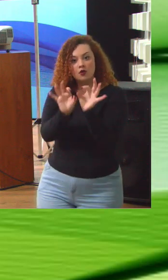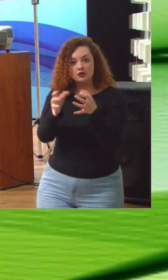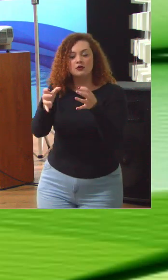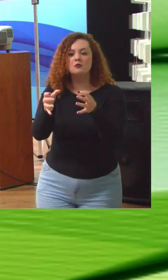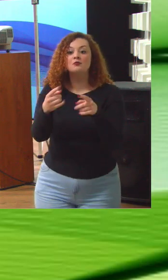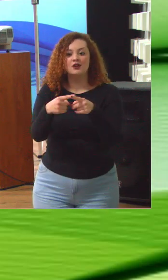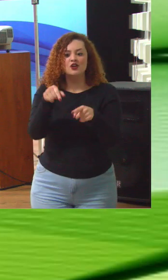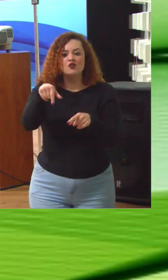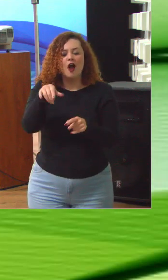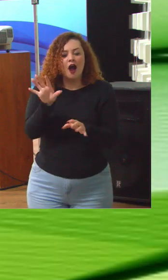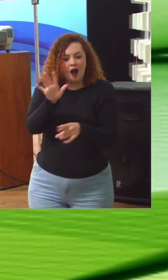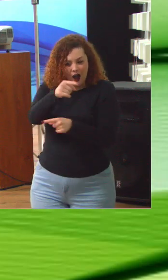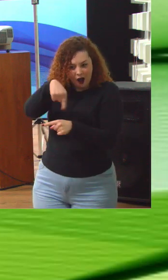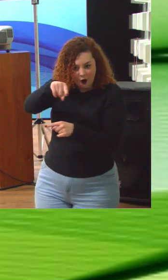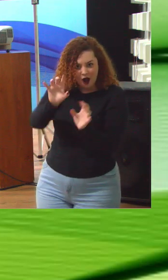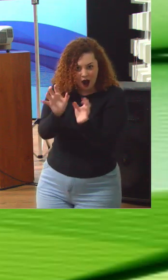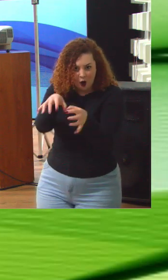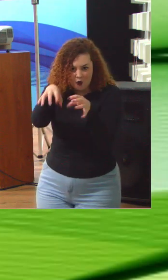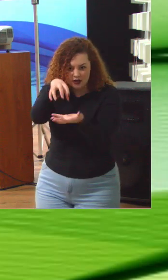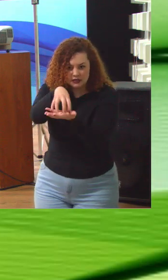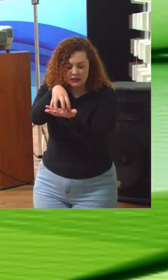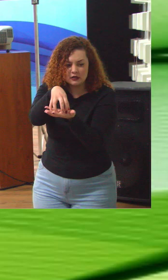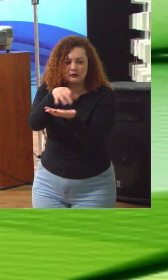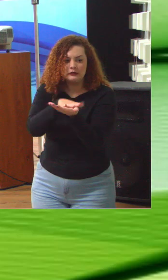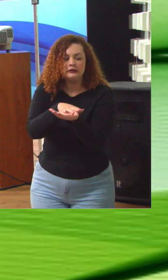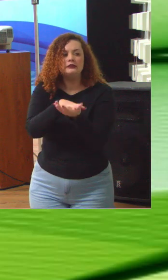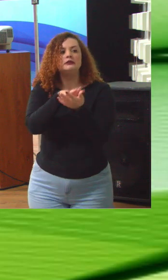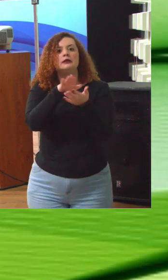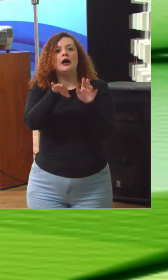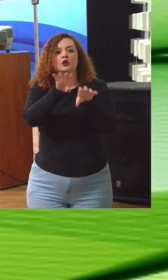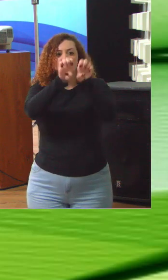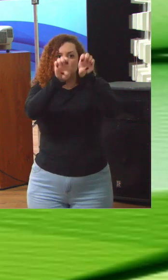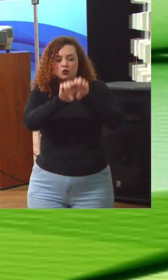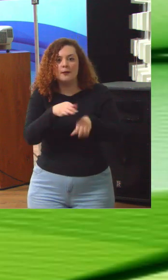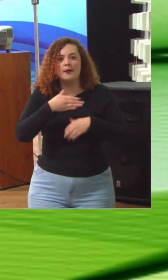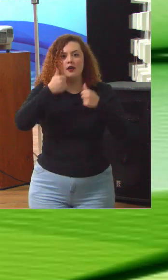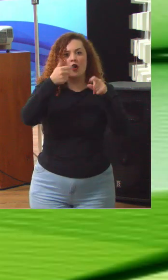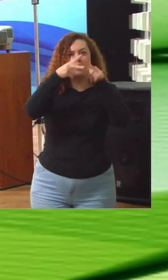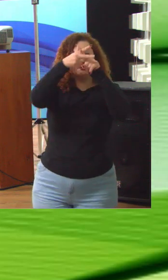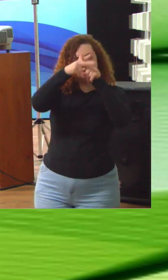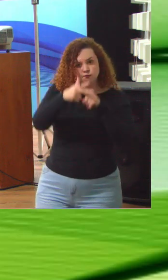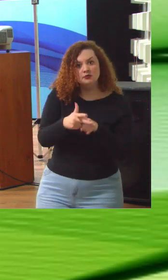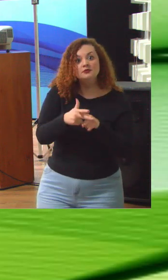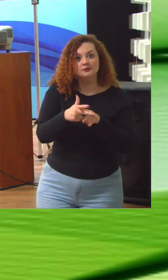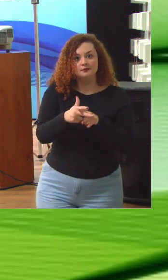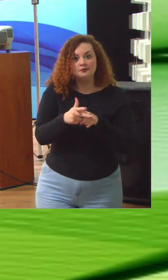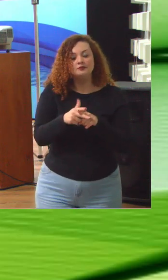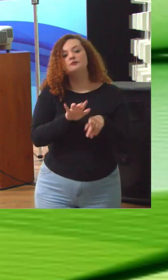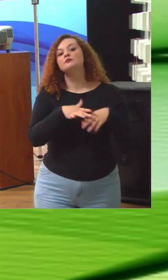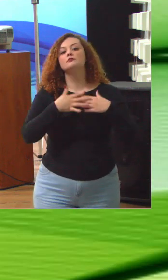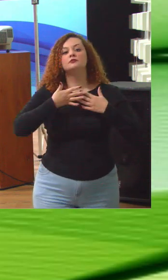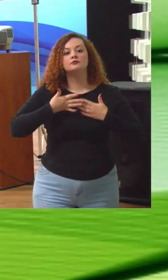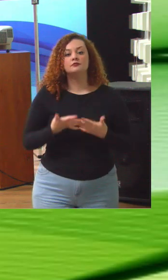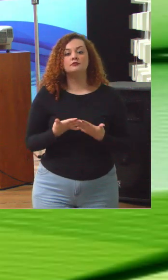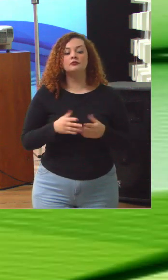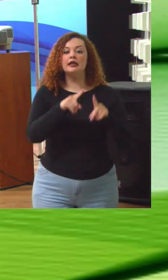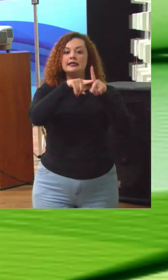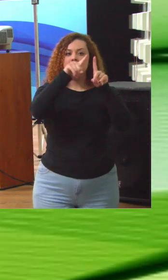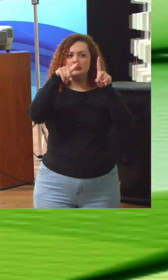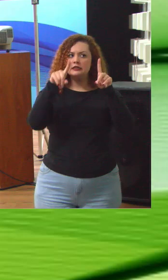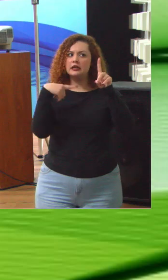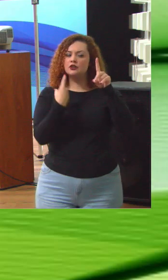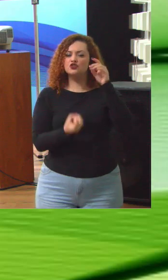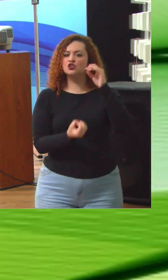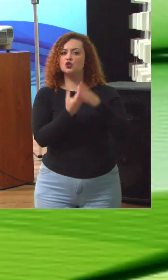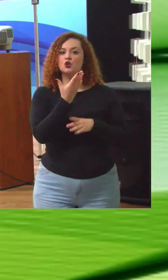organizações a terem uma visão mais estruturada em cada uma das dimensões que importa. E esse índice que a gente criou?